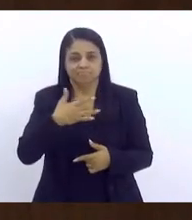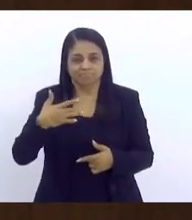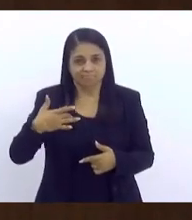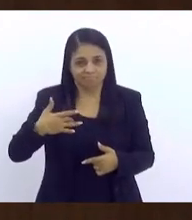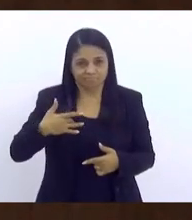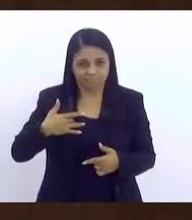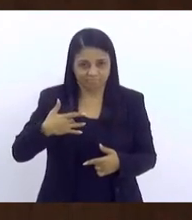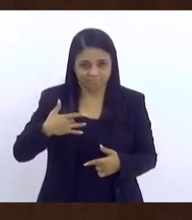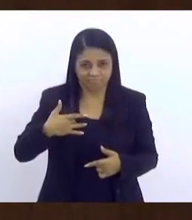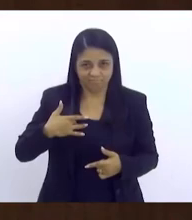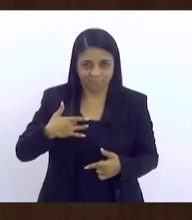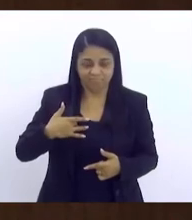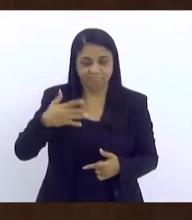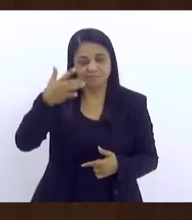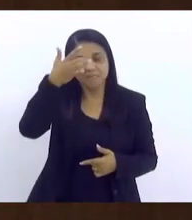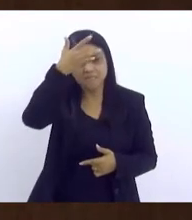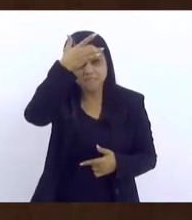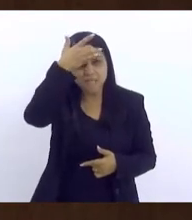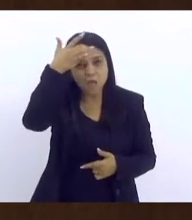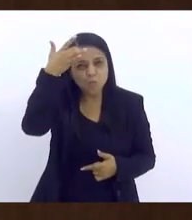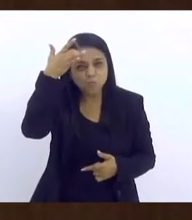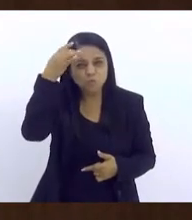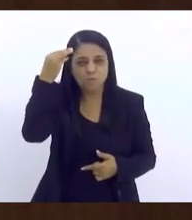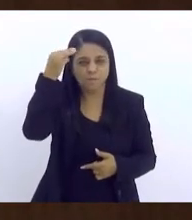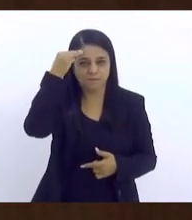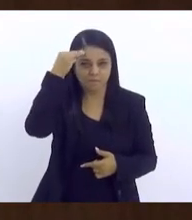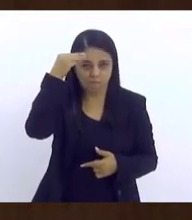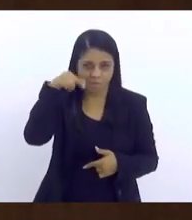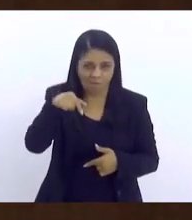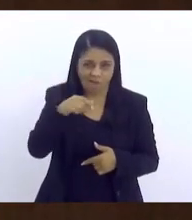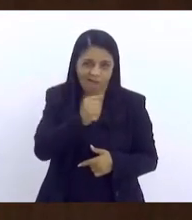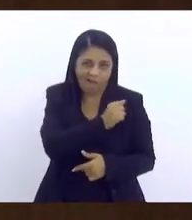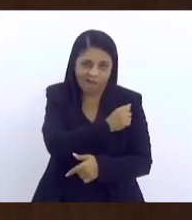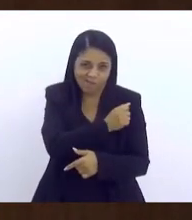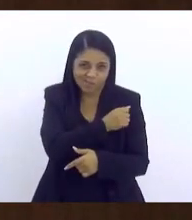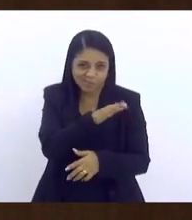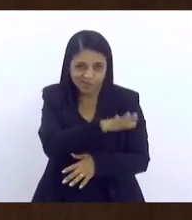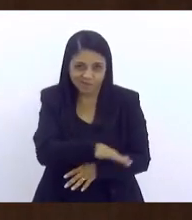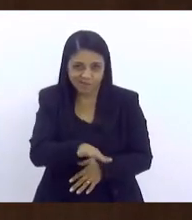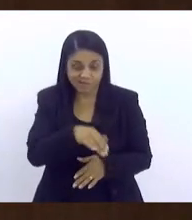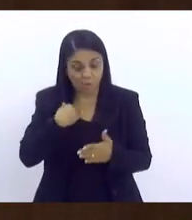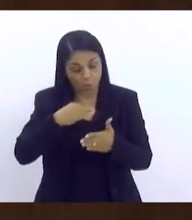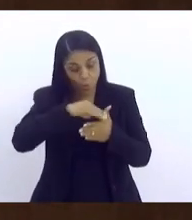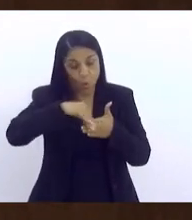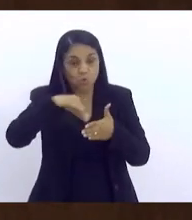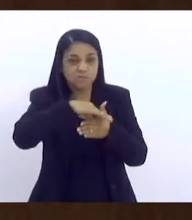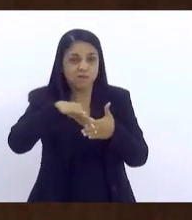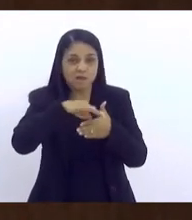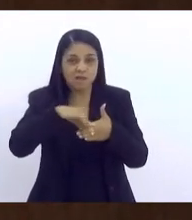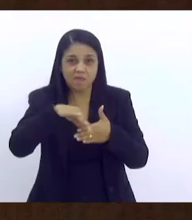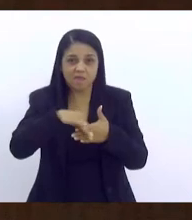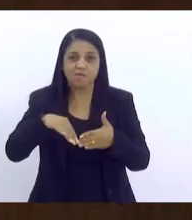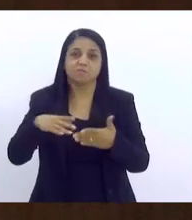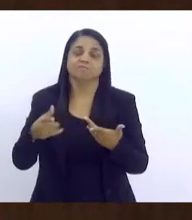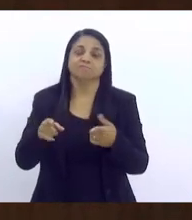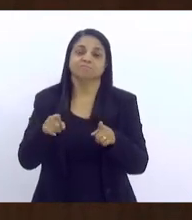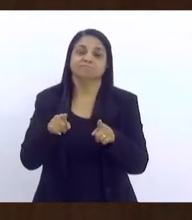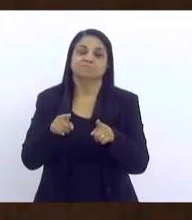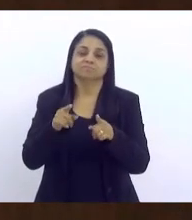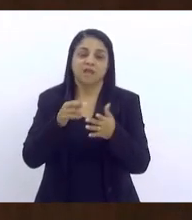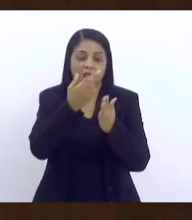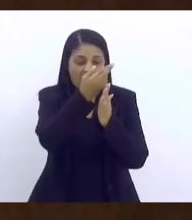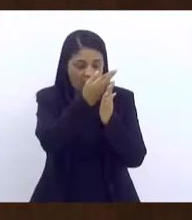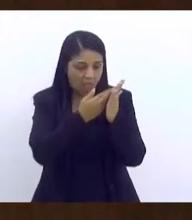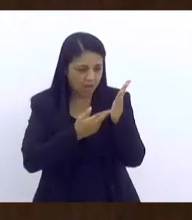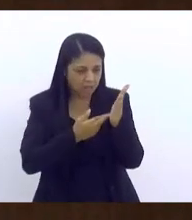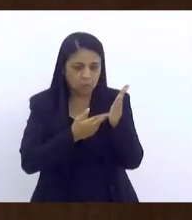de nossas crianças e de nossos alunos. Vou falar como conselheiro tutelar. Muitas das vezes, nós recebemos relatórios